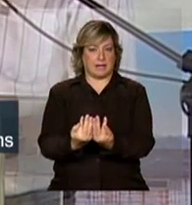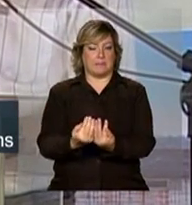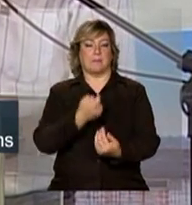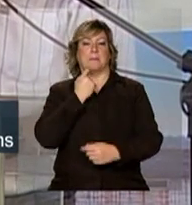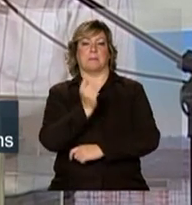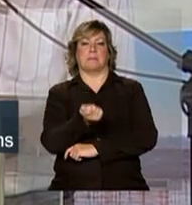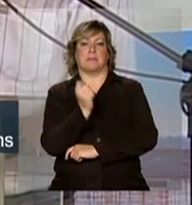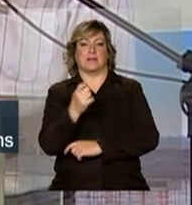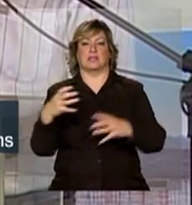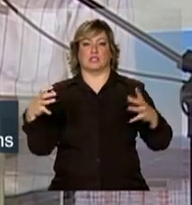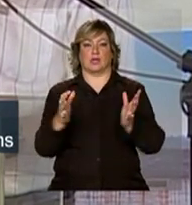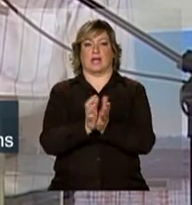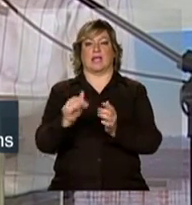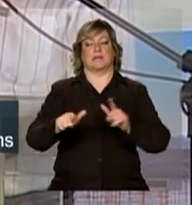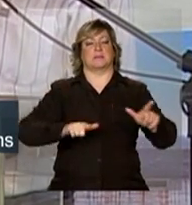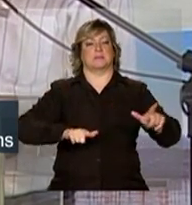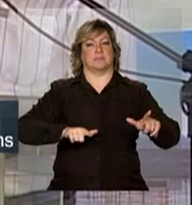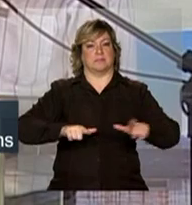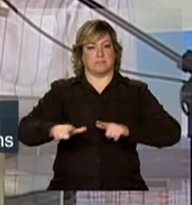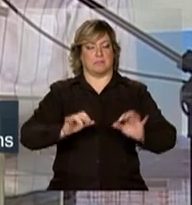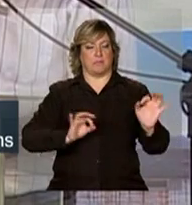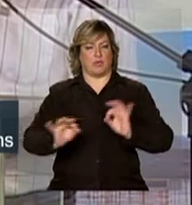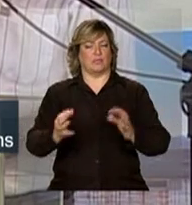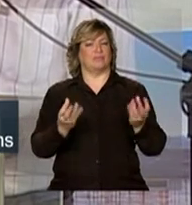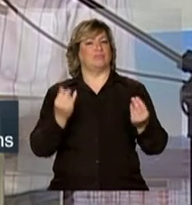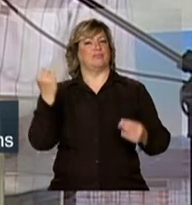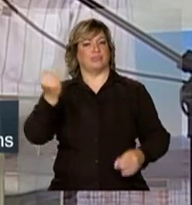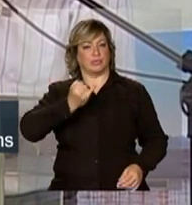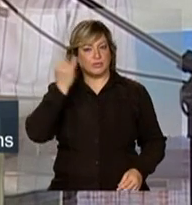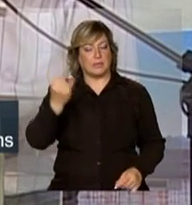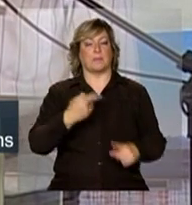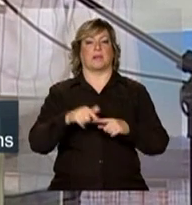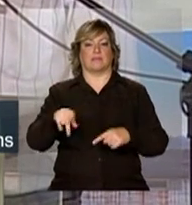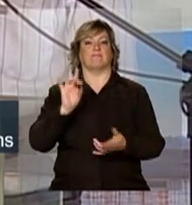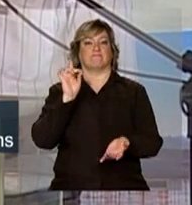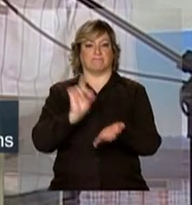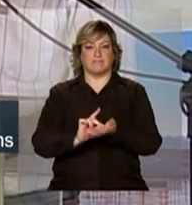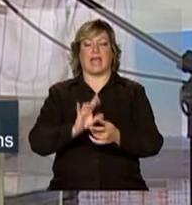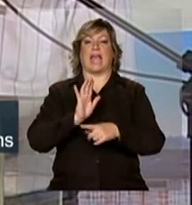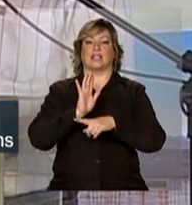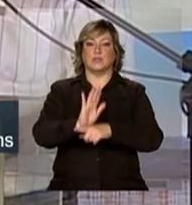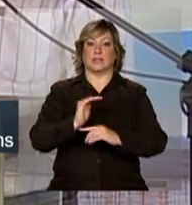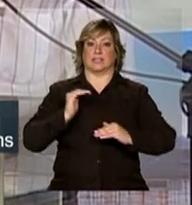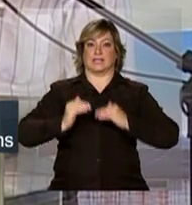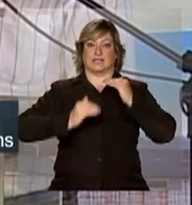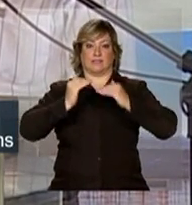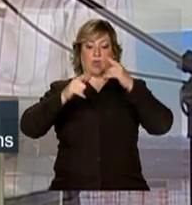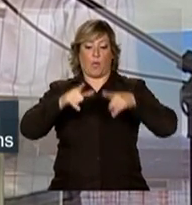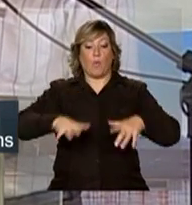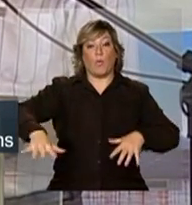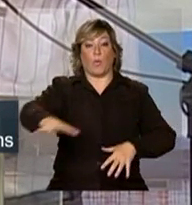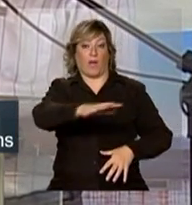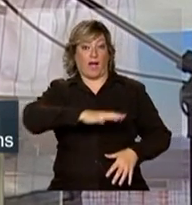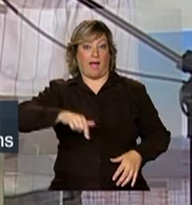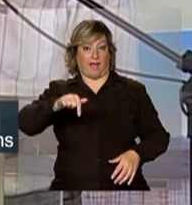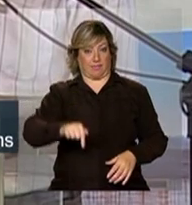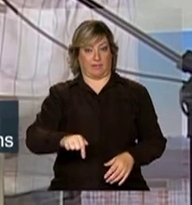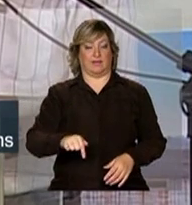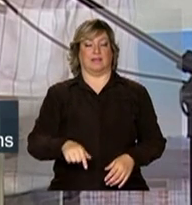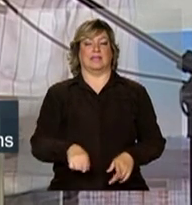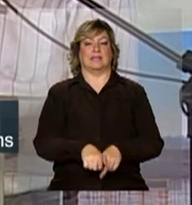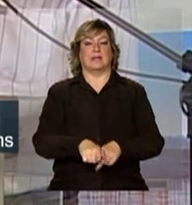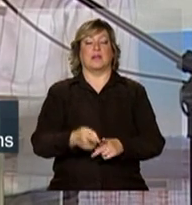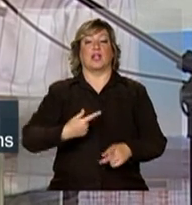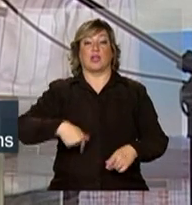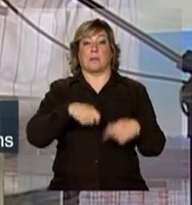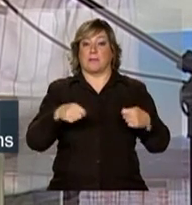pescadores nesse projeto é de extrema importância e que, de fato, vai estar gerando o desenvolvimento regional. E também